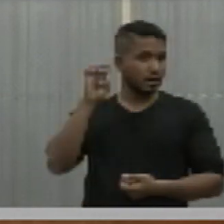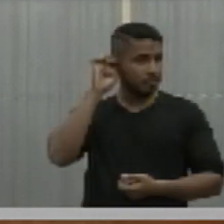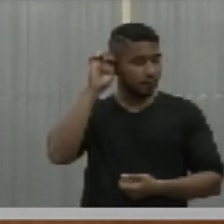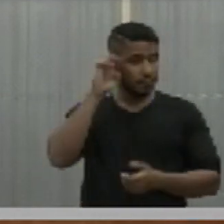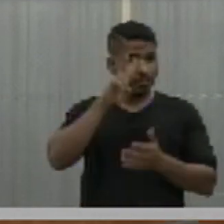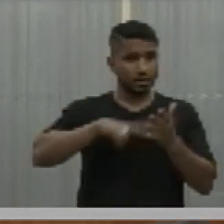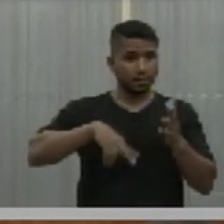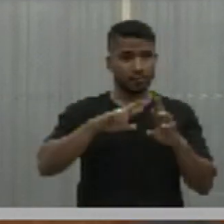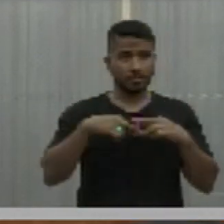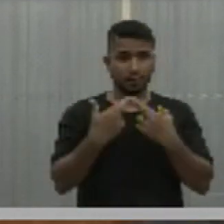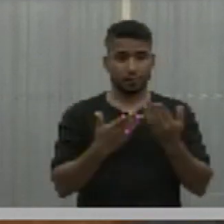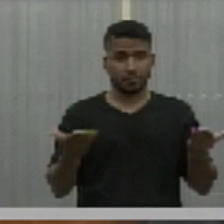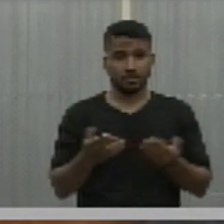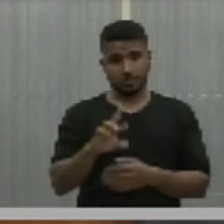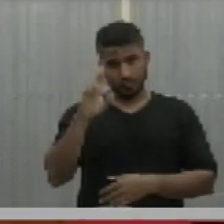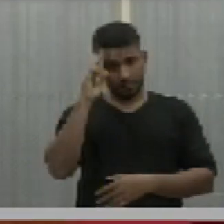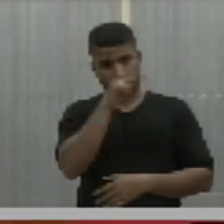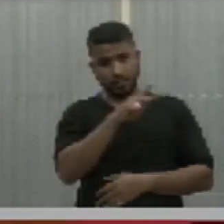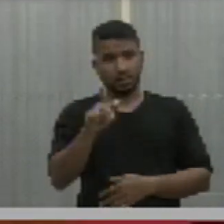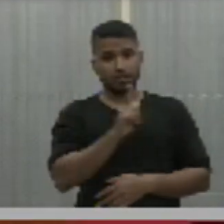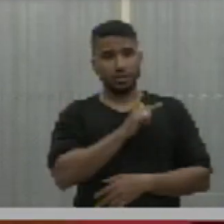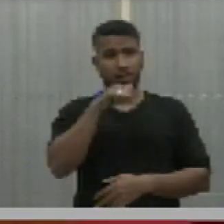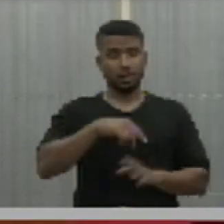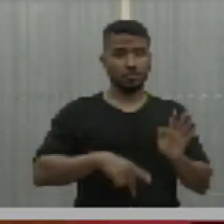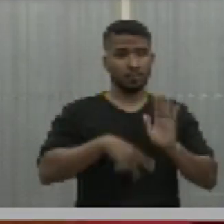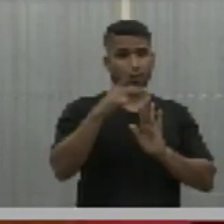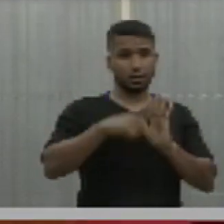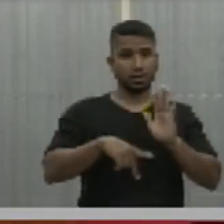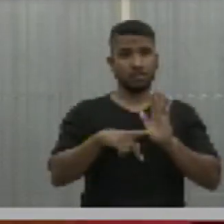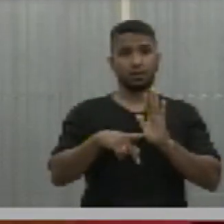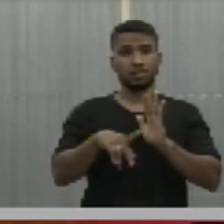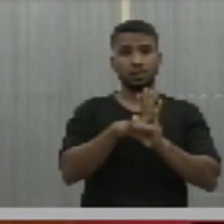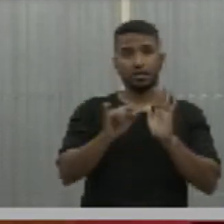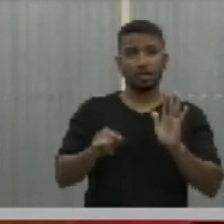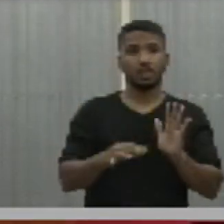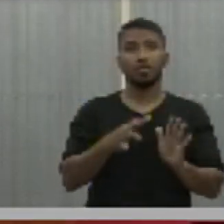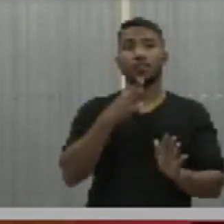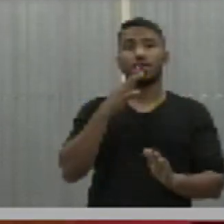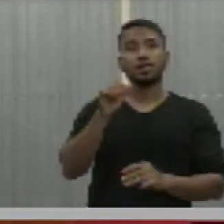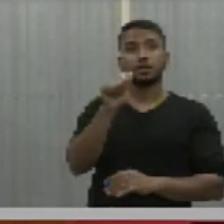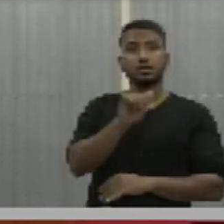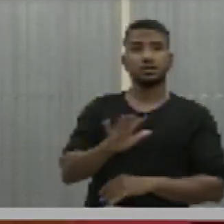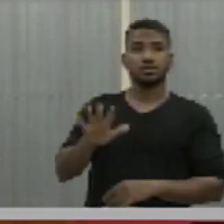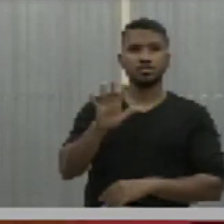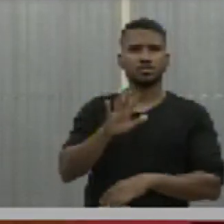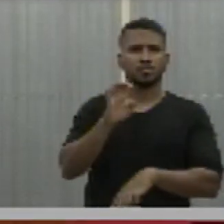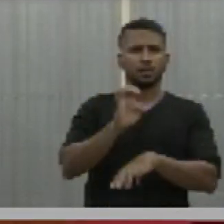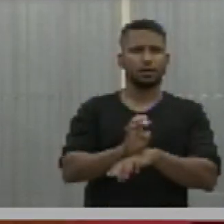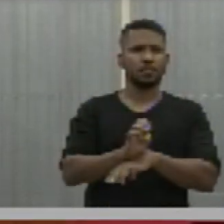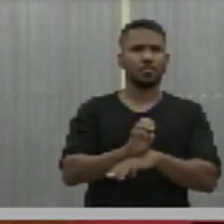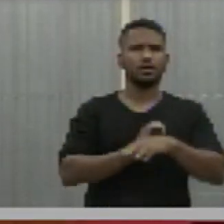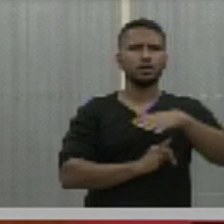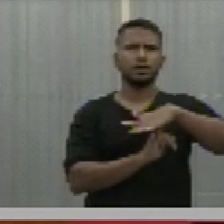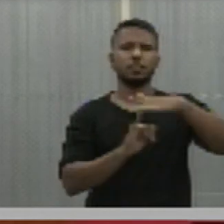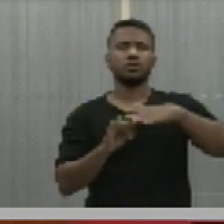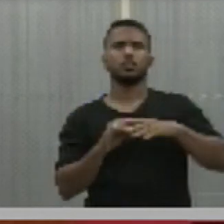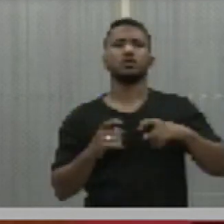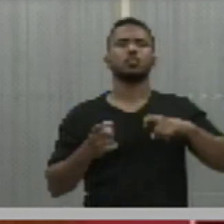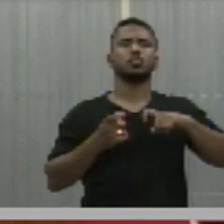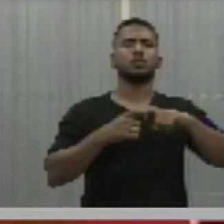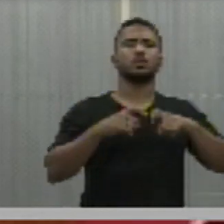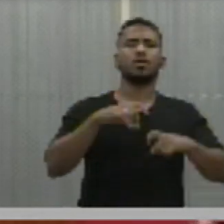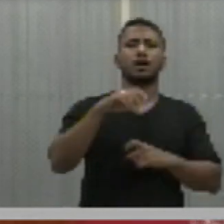expediente desta sessão. Senhor presidente, nós temos aqui o projeto de lei que reconhece a utilidade pública estadual do Instituto Doutor Abreu